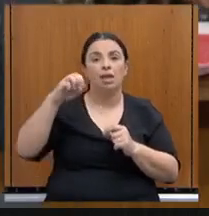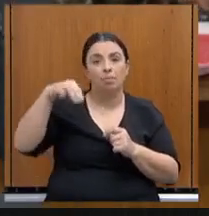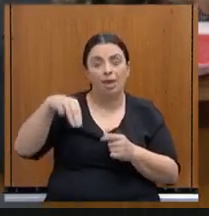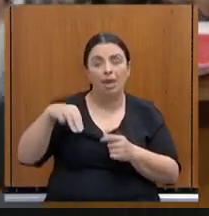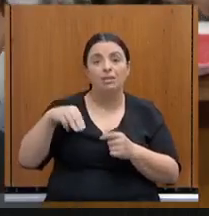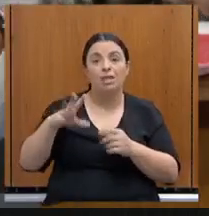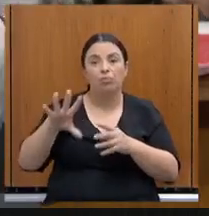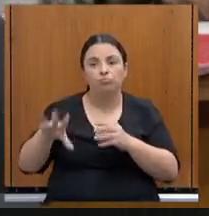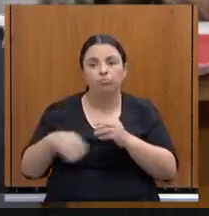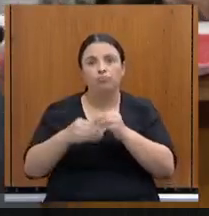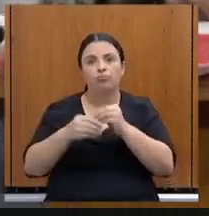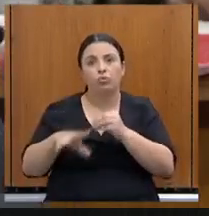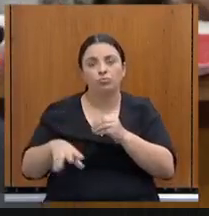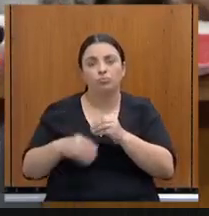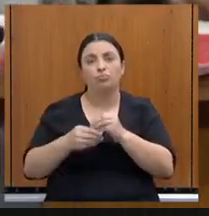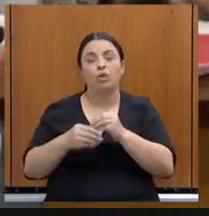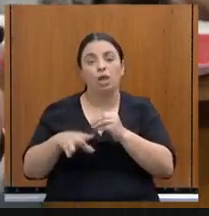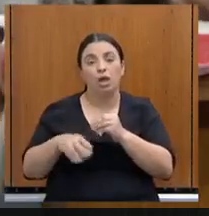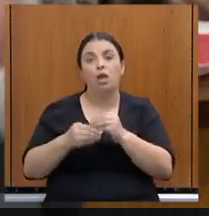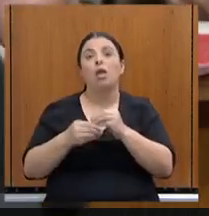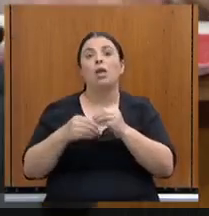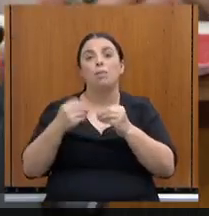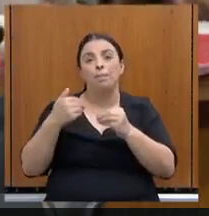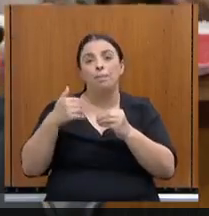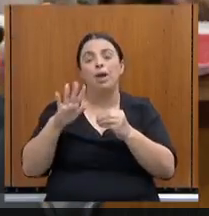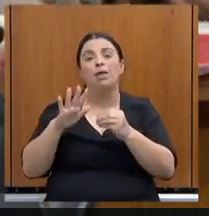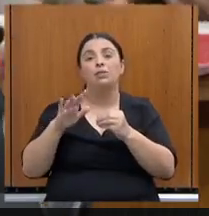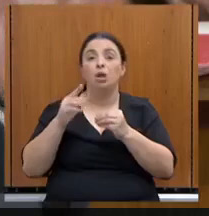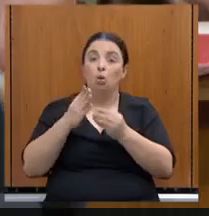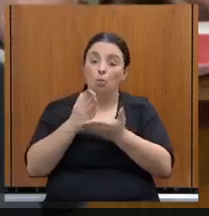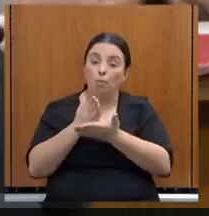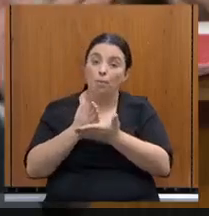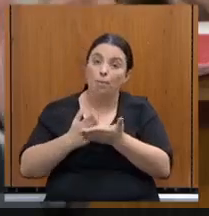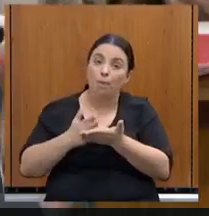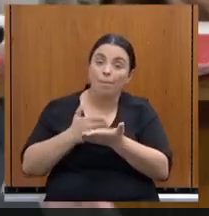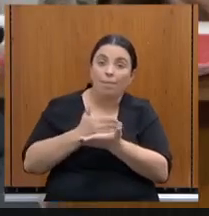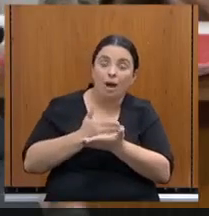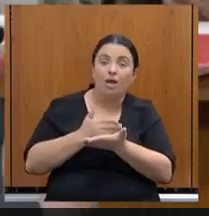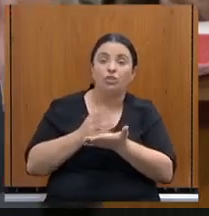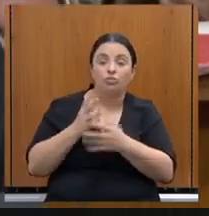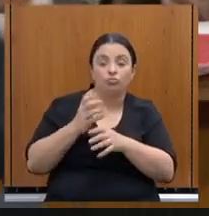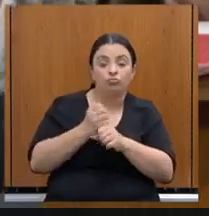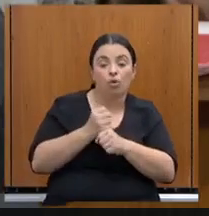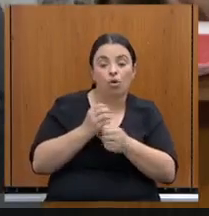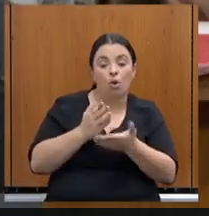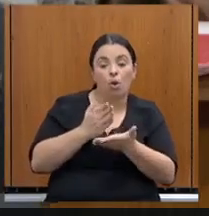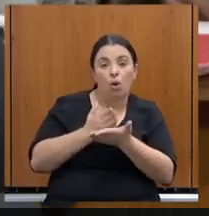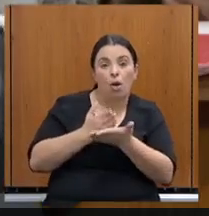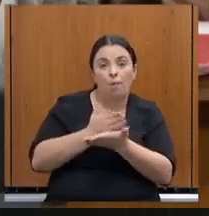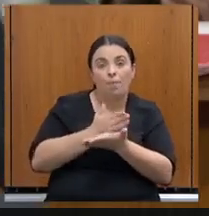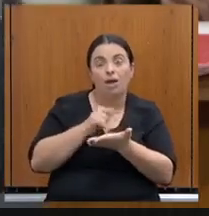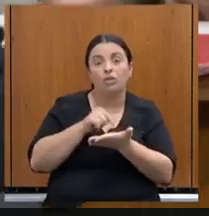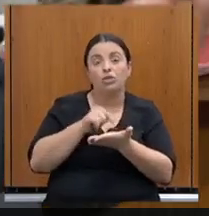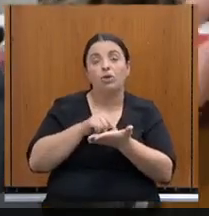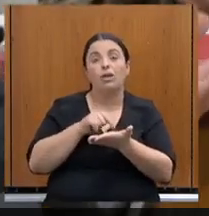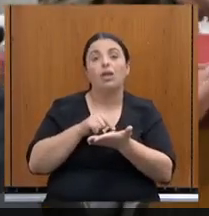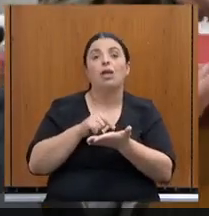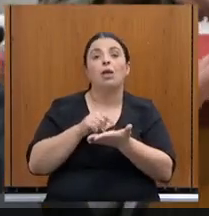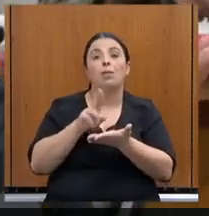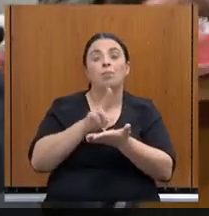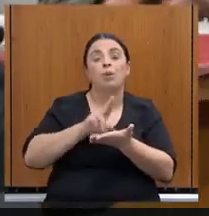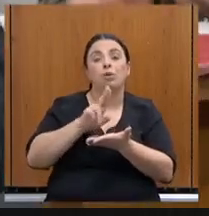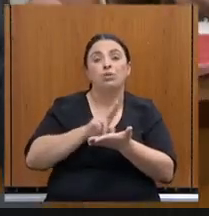incremental de arrecadação de ICMS, parte dele será destinado para que o investidor faça o